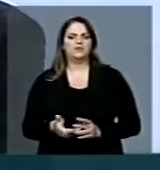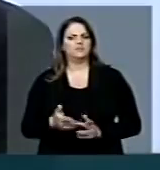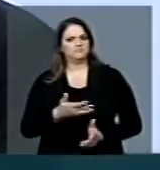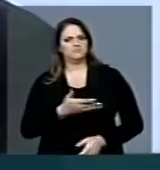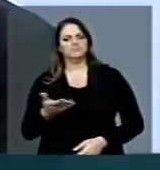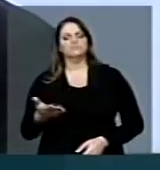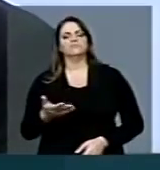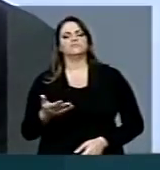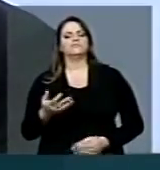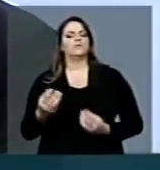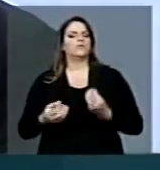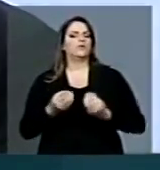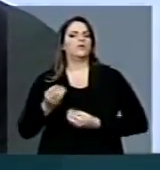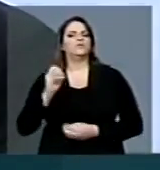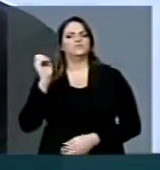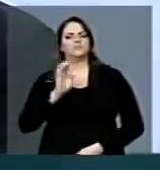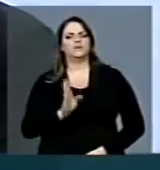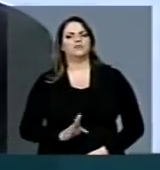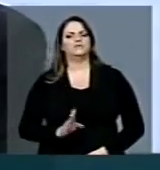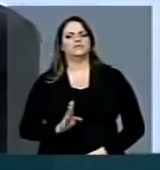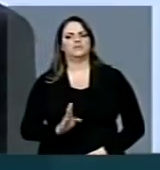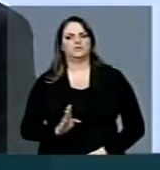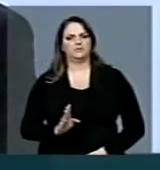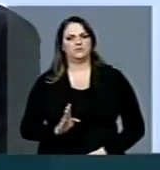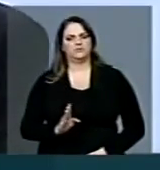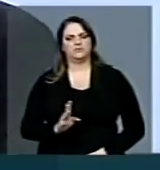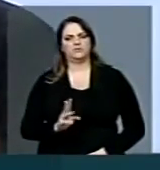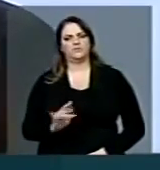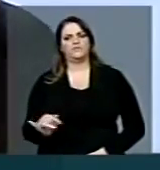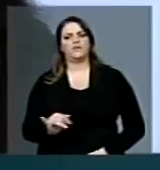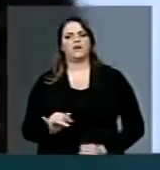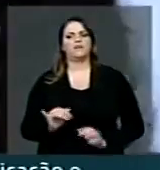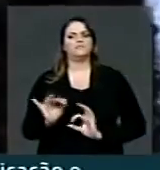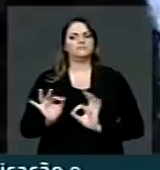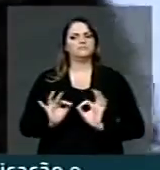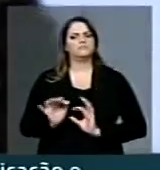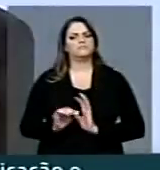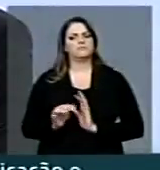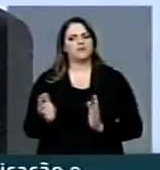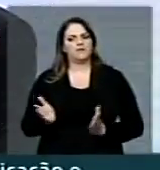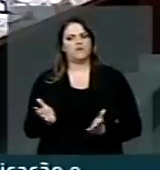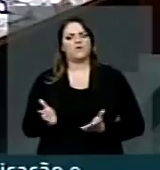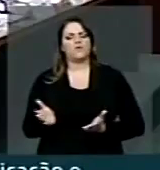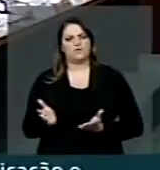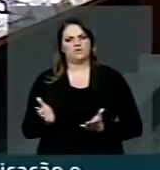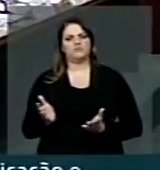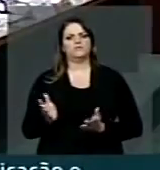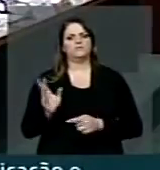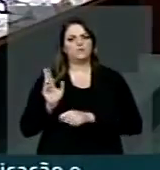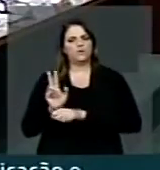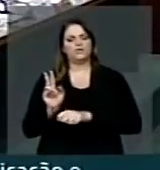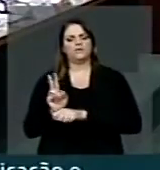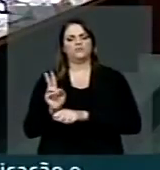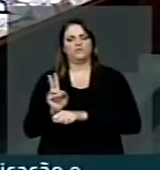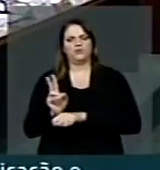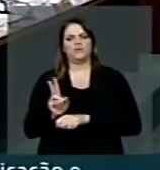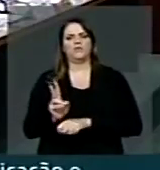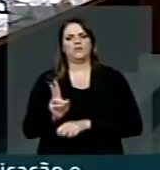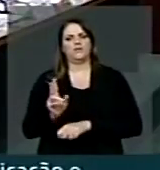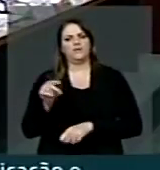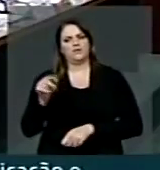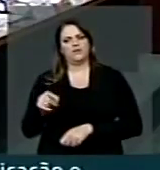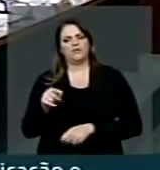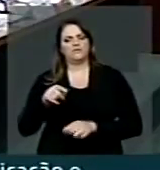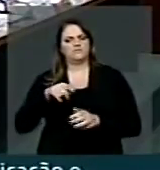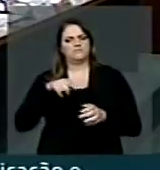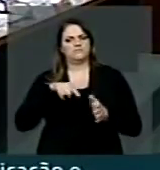que providências o Brasil está adotando para se proteger desse tipo de